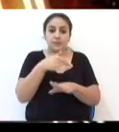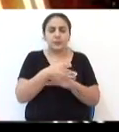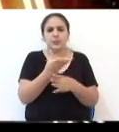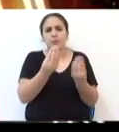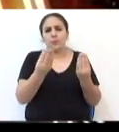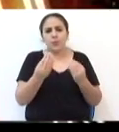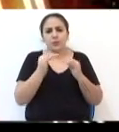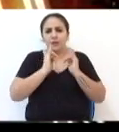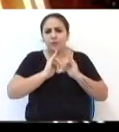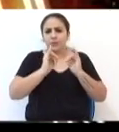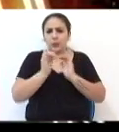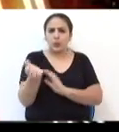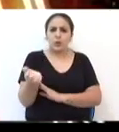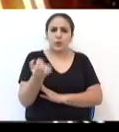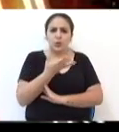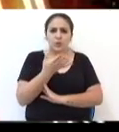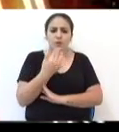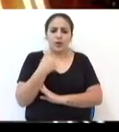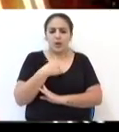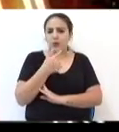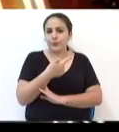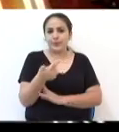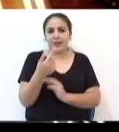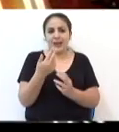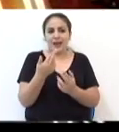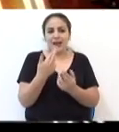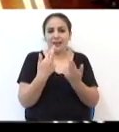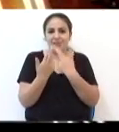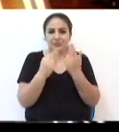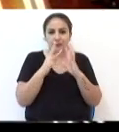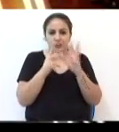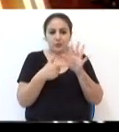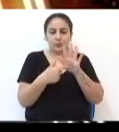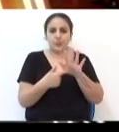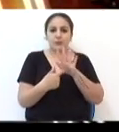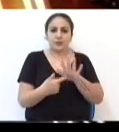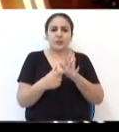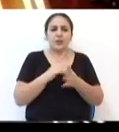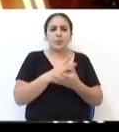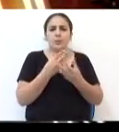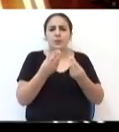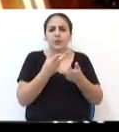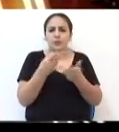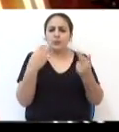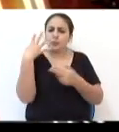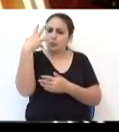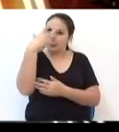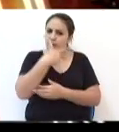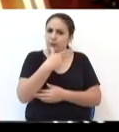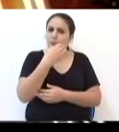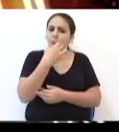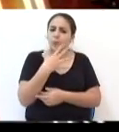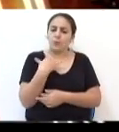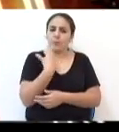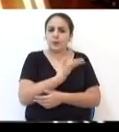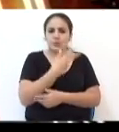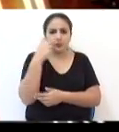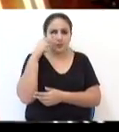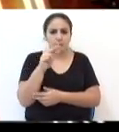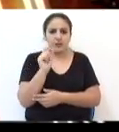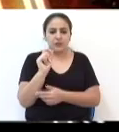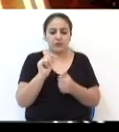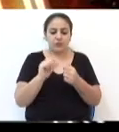tem muita novidade, eu não estou com a relação de todos os expositores aqui, mas tem coisas muito bonitas e muito boas para a gente ver